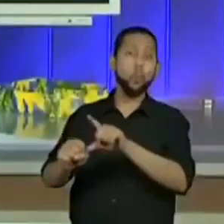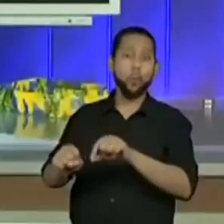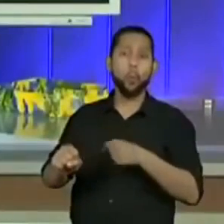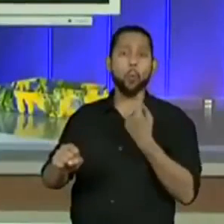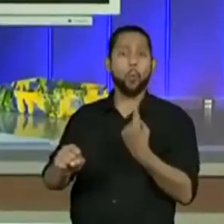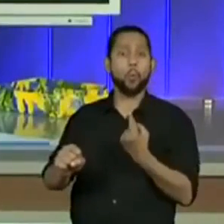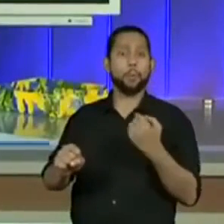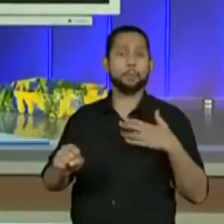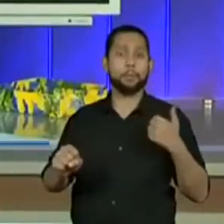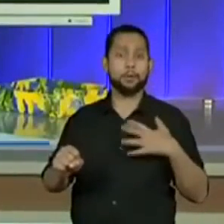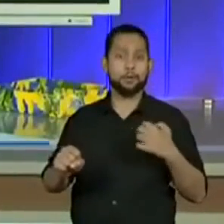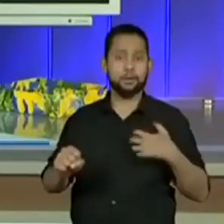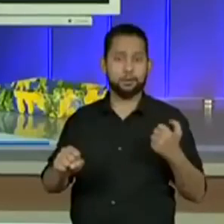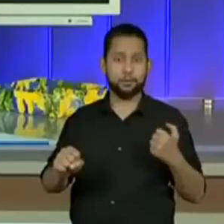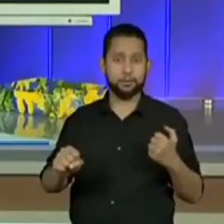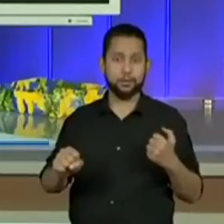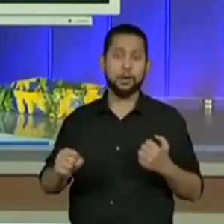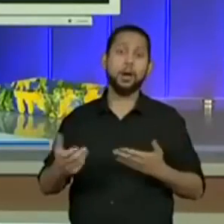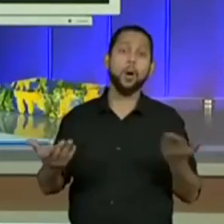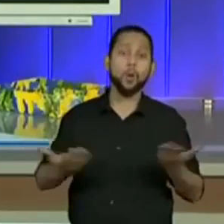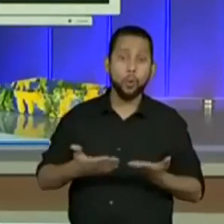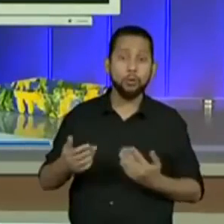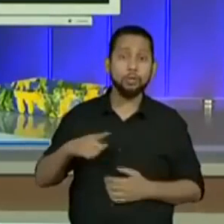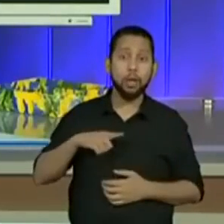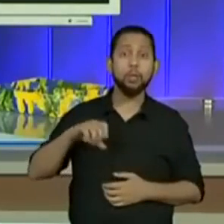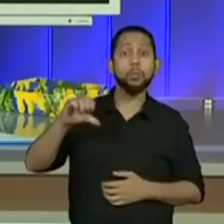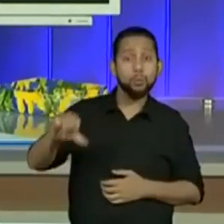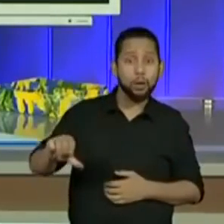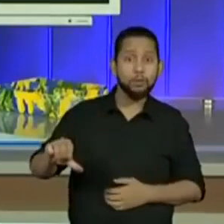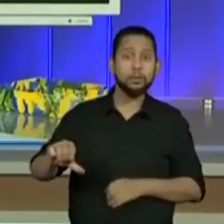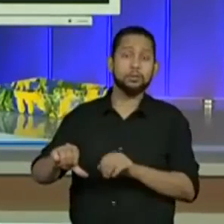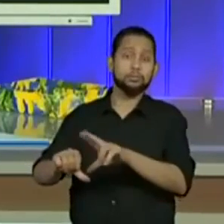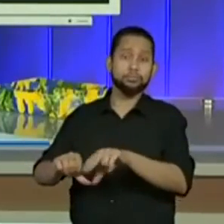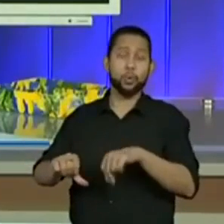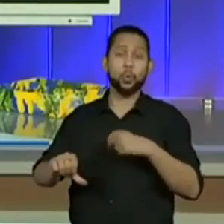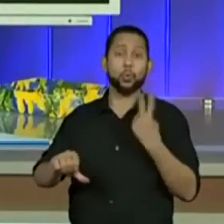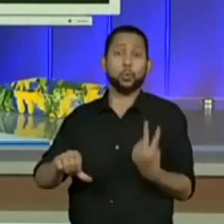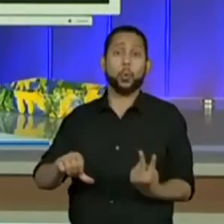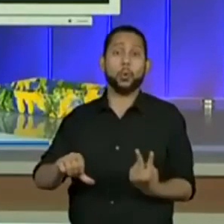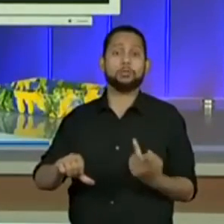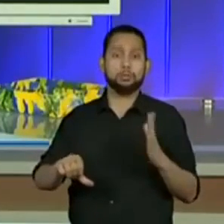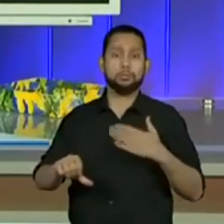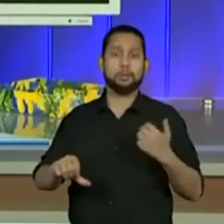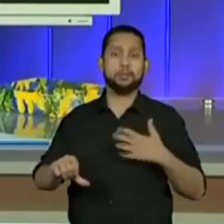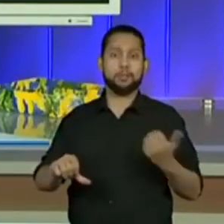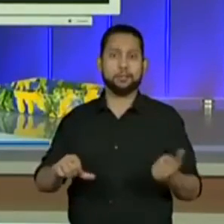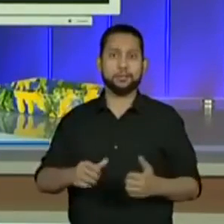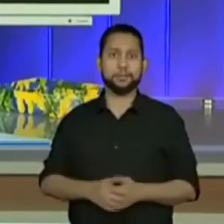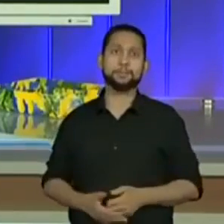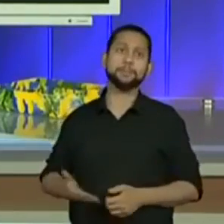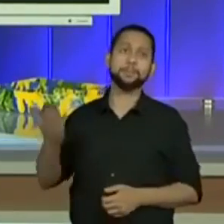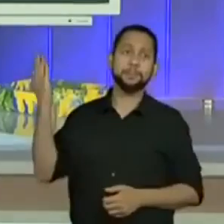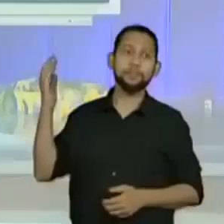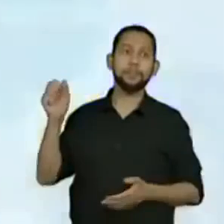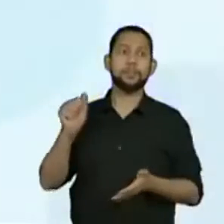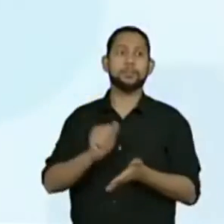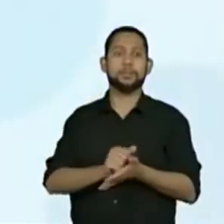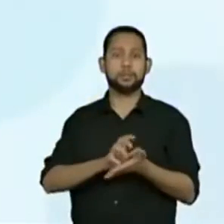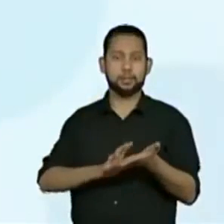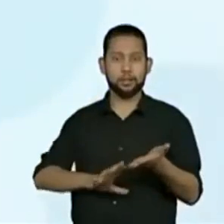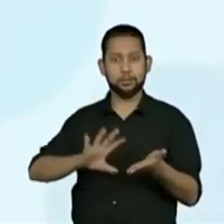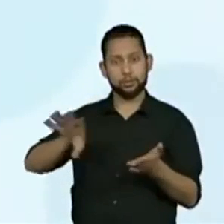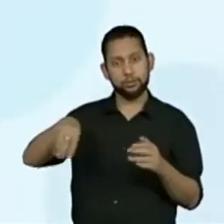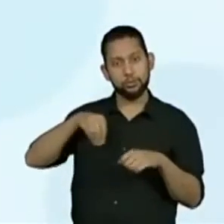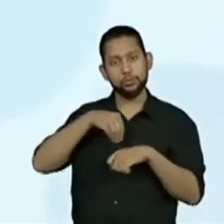Para a gente finalizar esse assunto de probabilidade, tá? Vou colocar aqui a nossa sugestão de atividade, que é